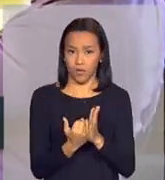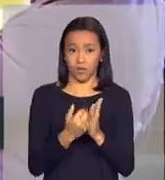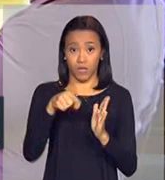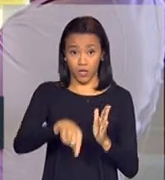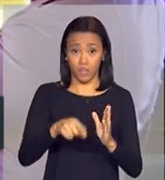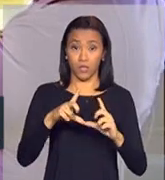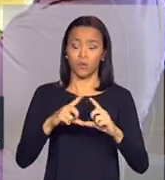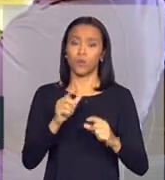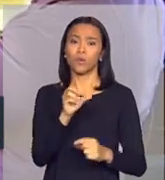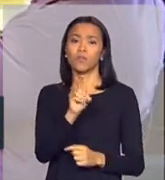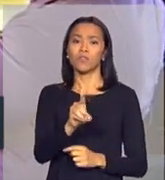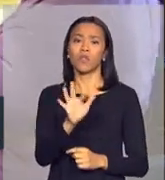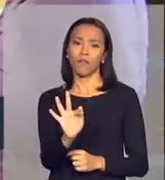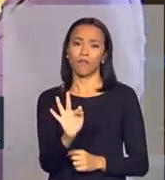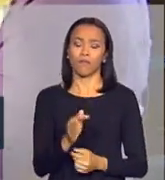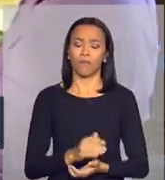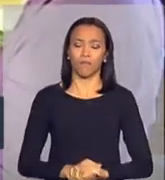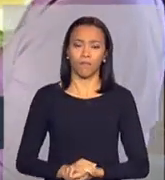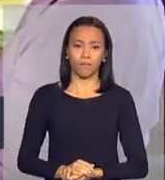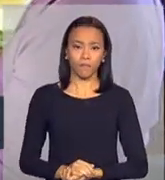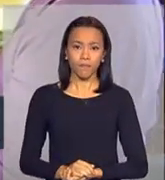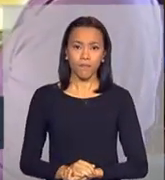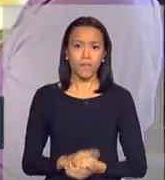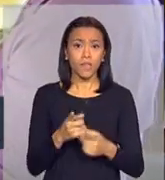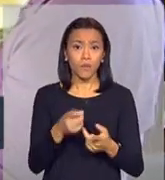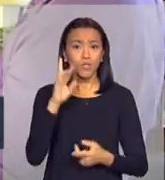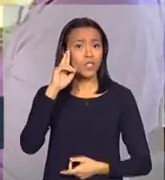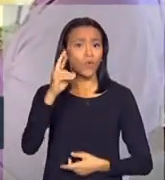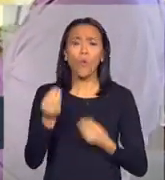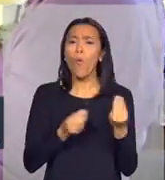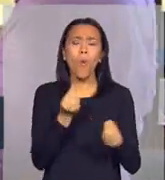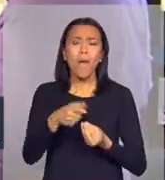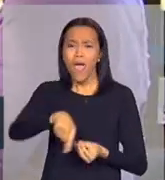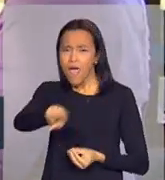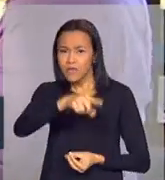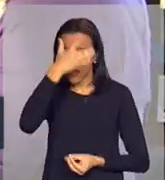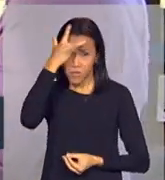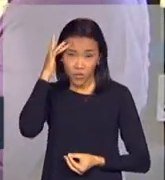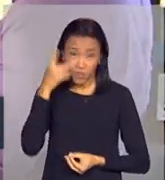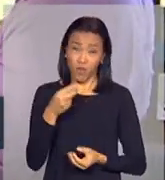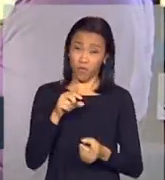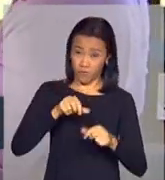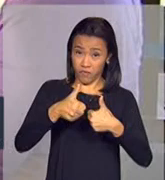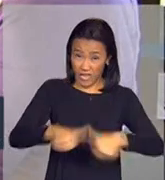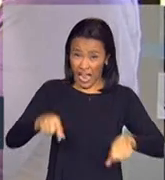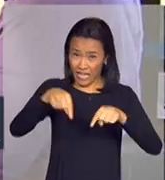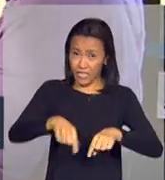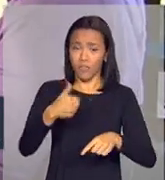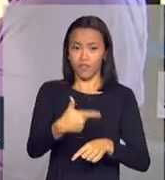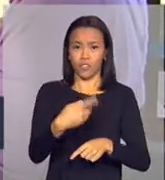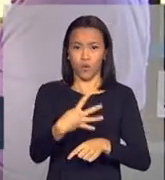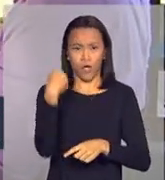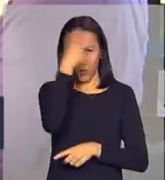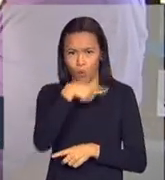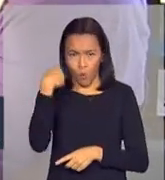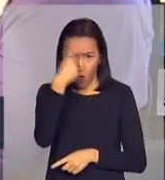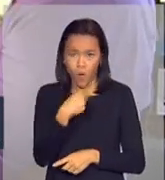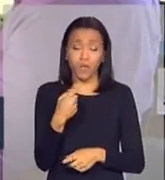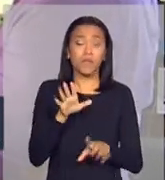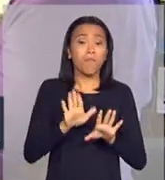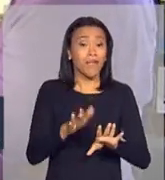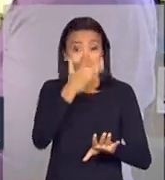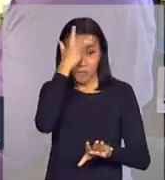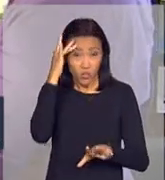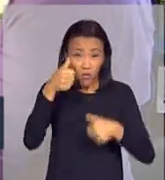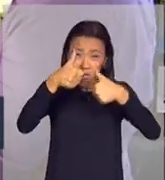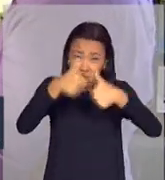Distrito Federal, doutor Aguinello. Diretor, essas pessoas, elas não vão ficar internadas aqui. Funciona 24 horas por dia, mas elas